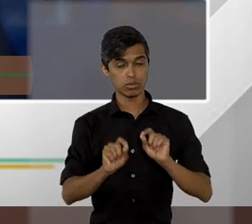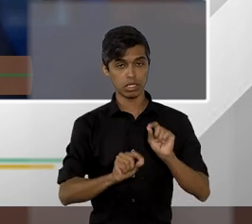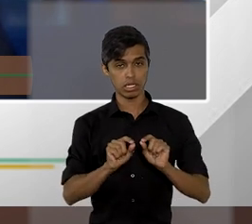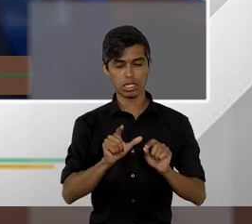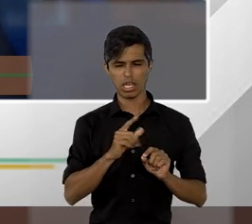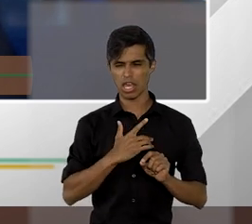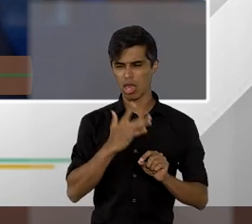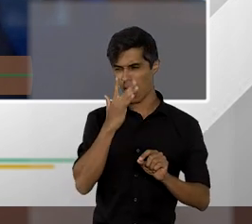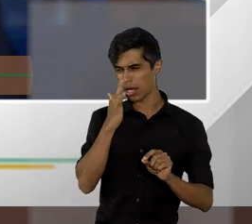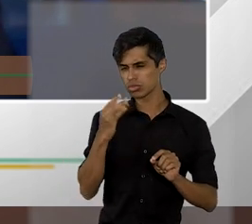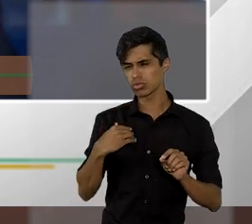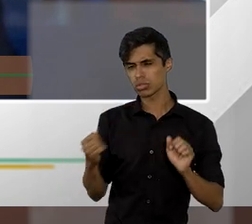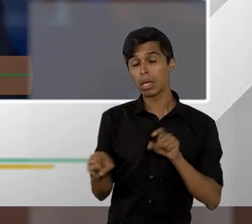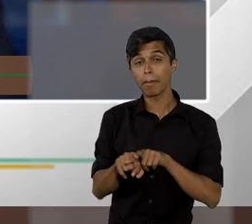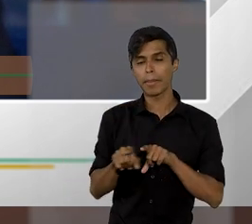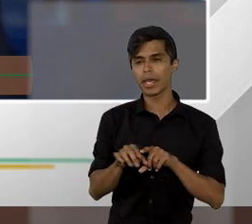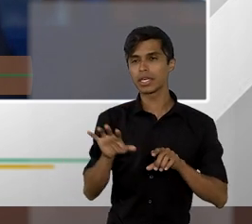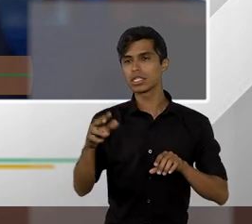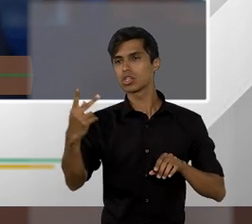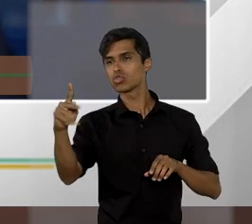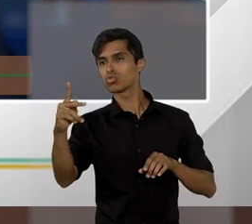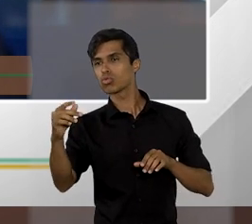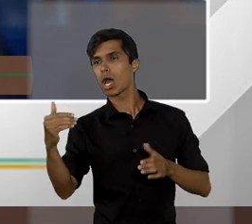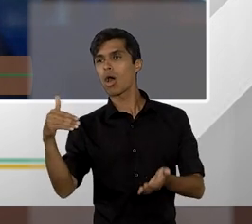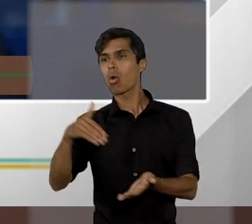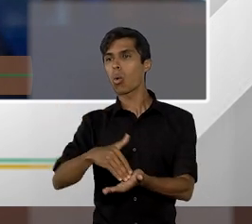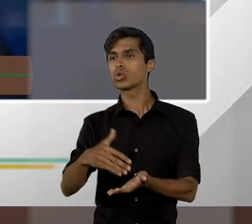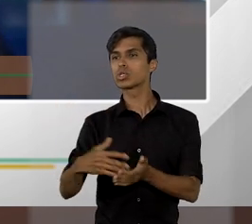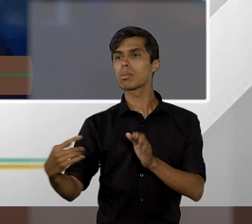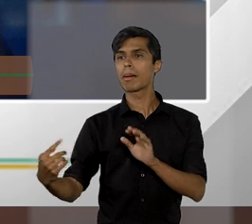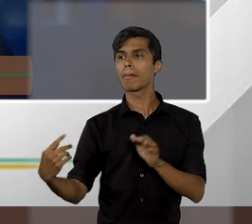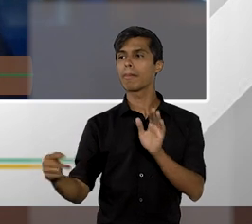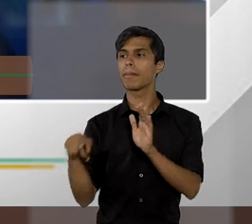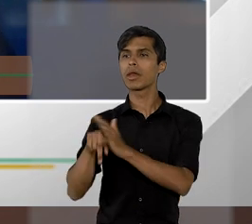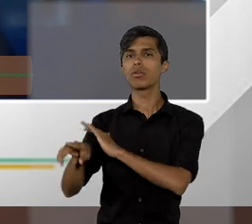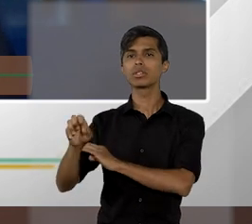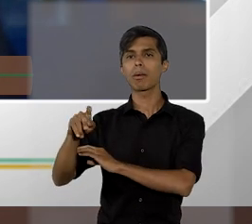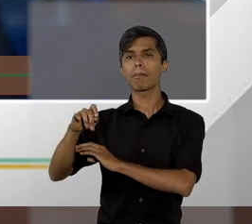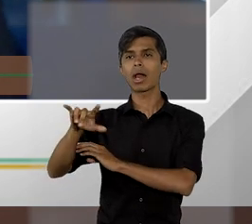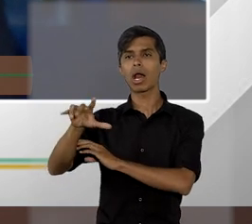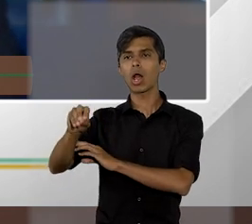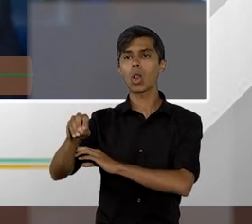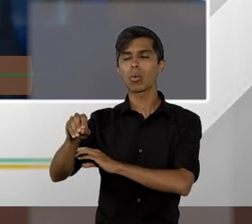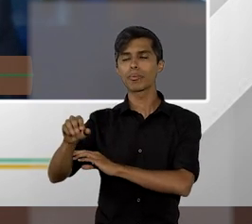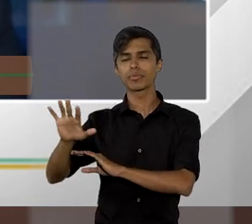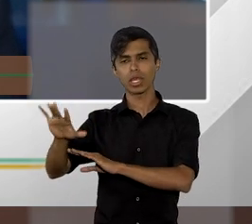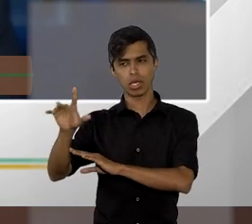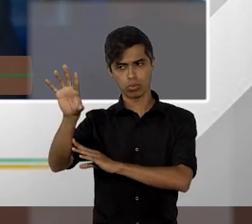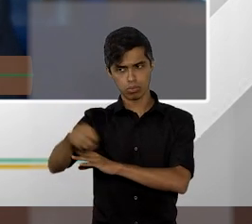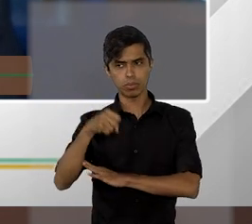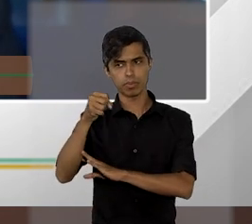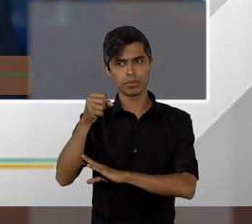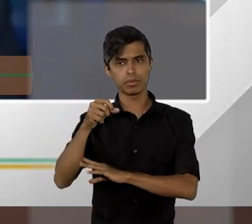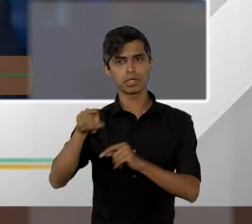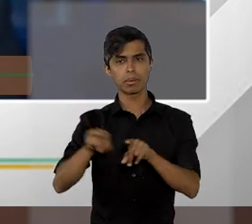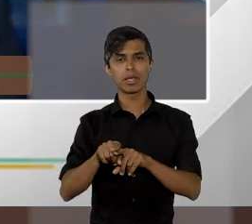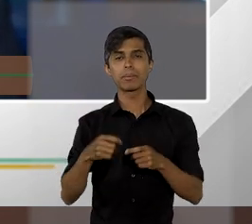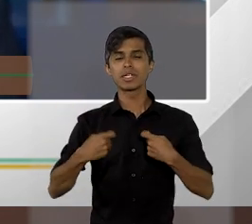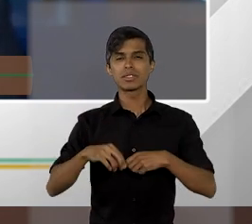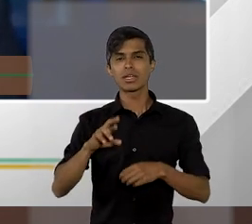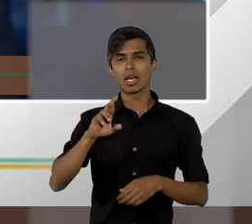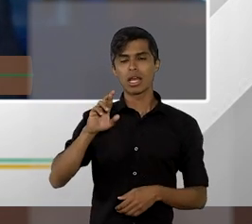eu pego um pouco de carona na sua última pergunta para o professor Paulo, de certa maneira, racionalizar